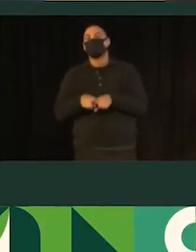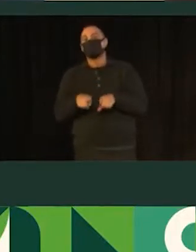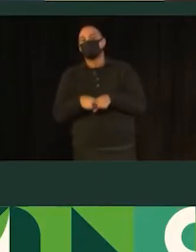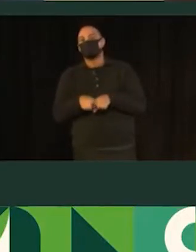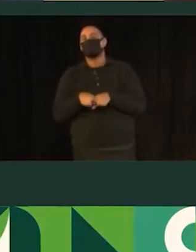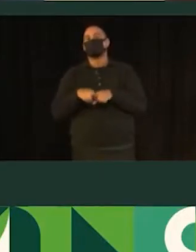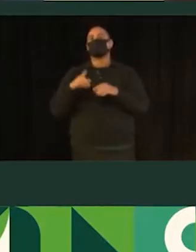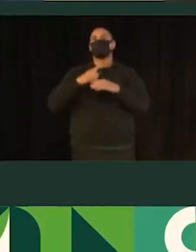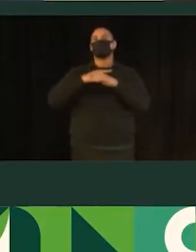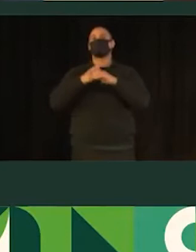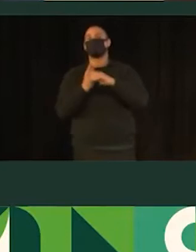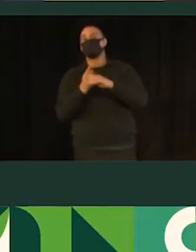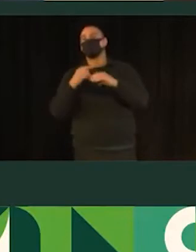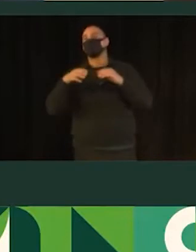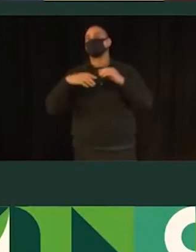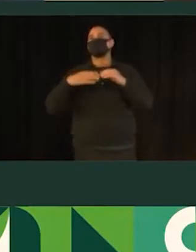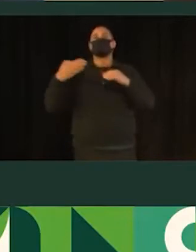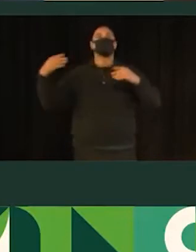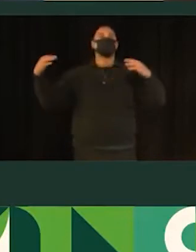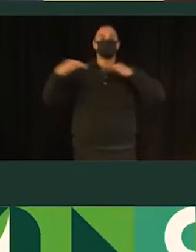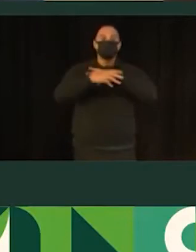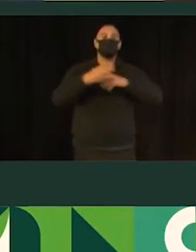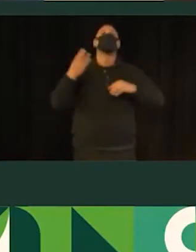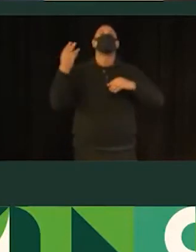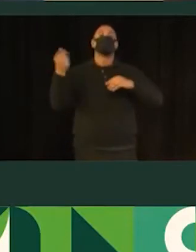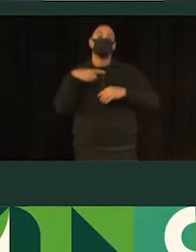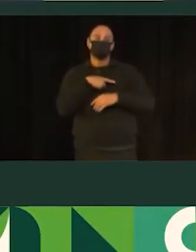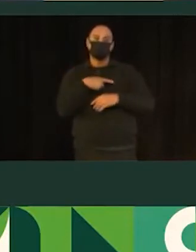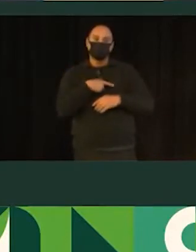frequência e ocupação visual e contagem de fluxo nas estações de trens urb.